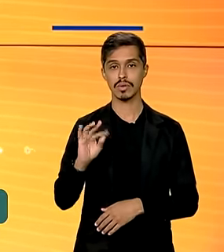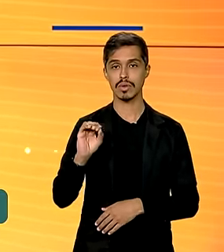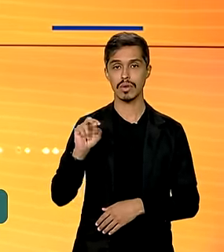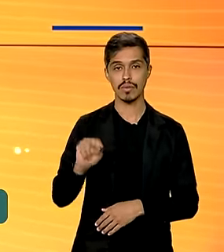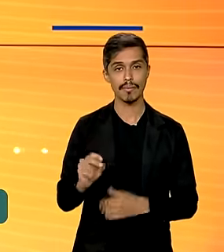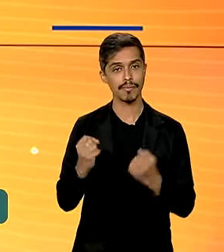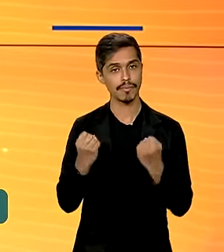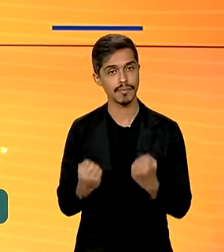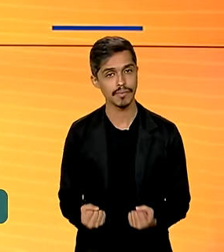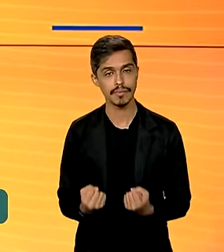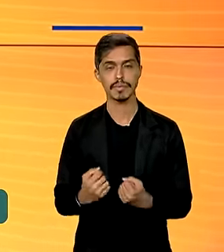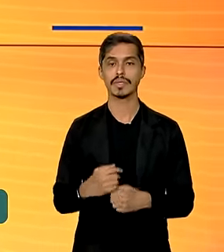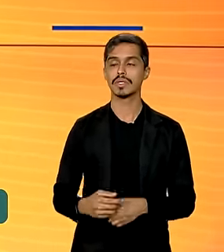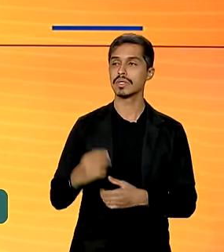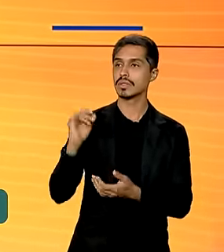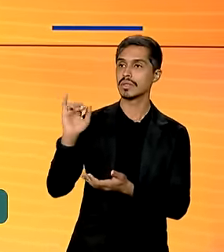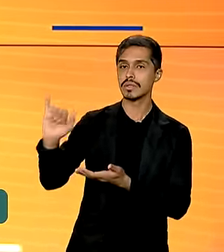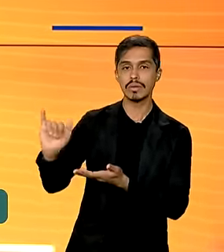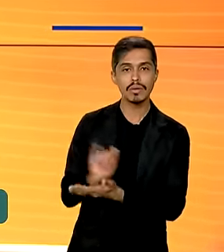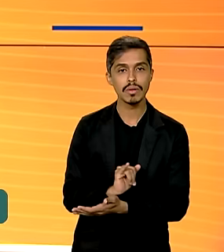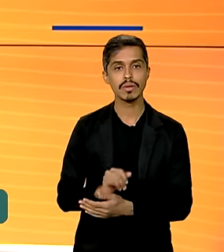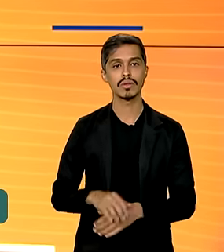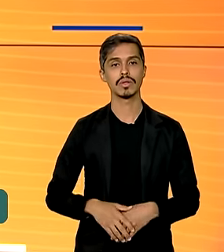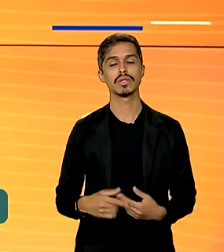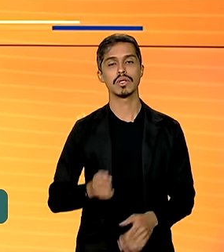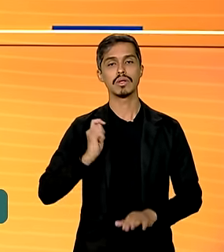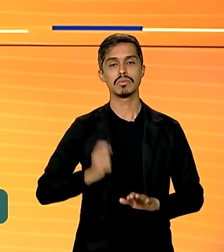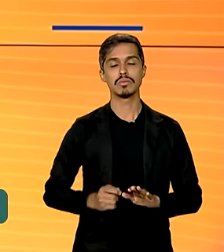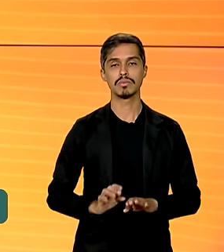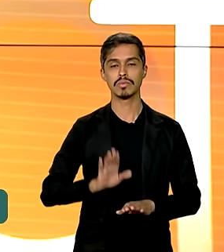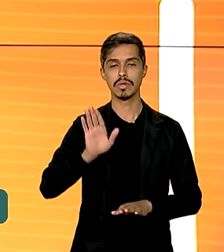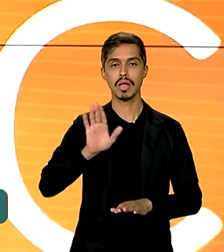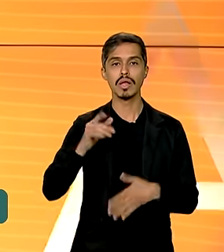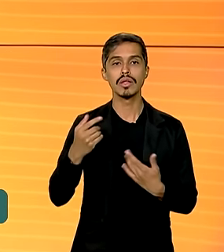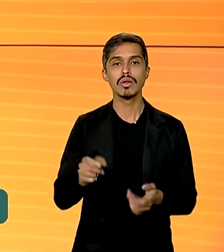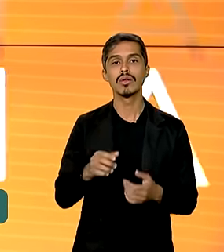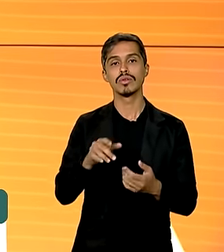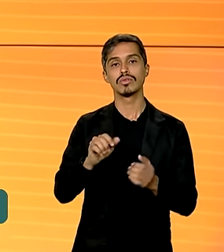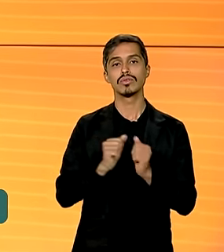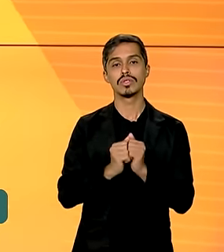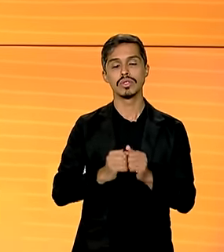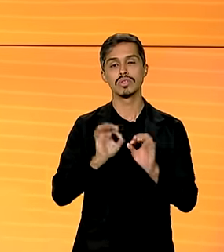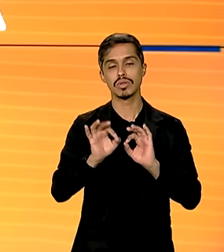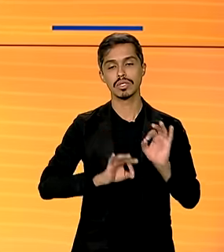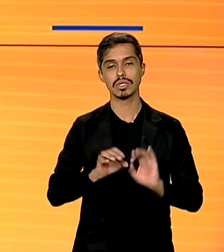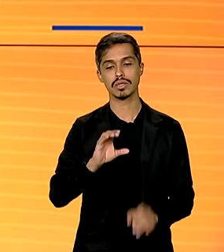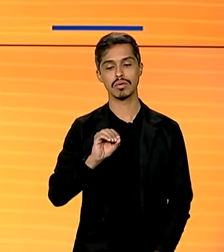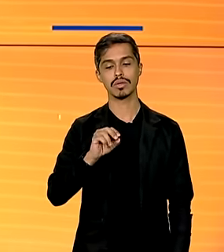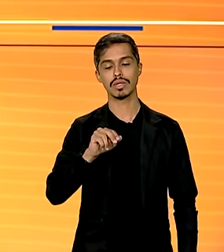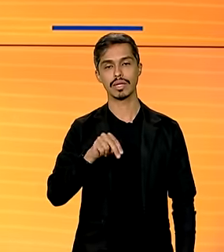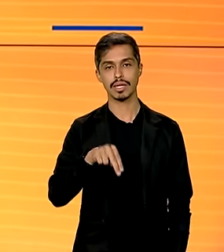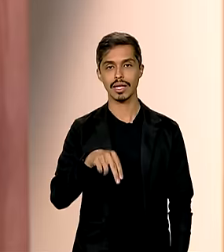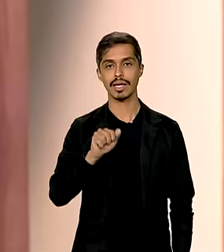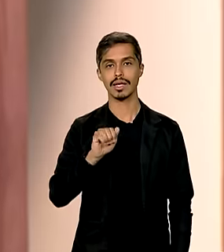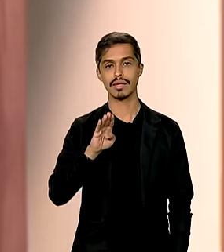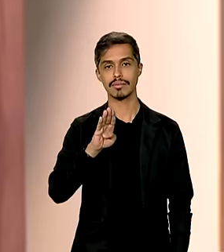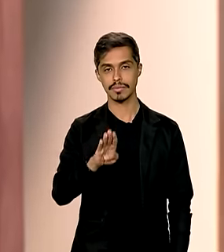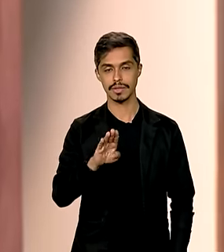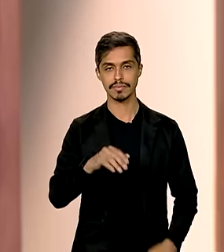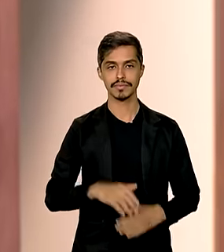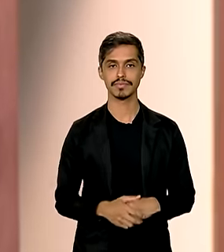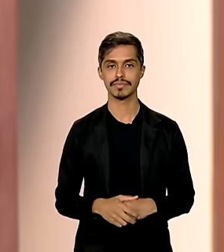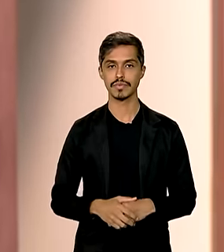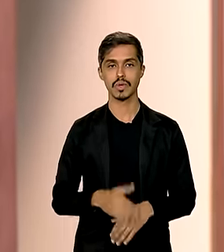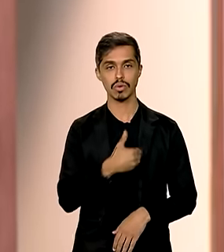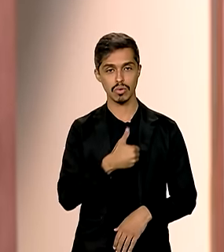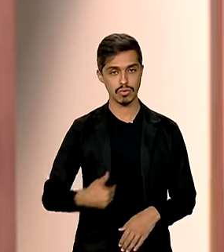toneladas de arroz importado em leilão organizado pela Conab, a Companhia Nacional de Abastecimento. De acordo